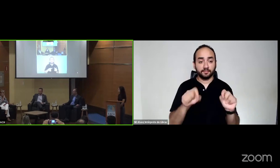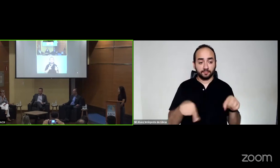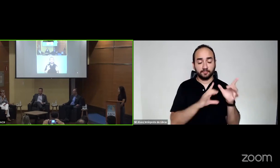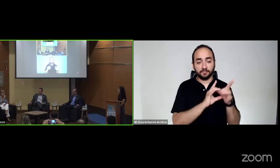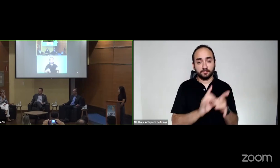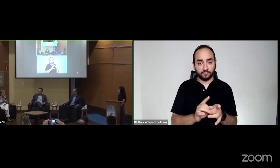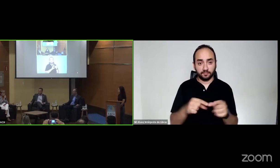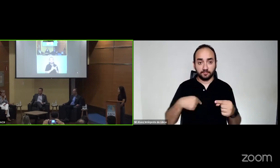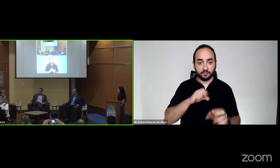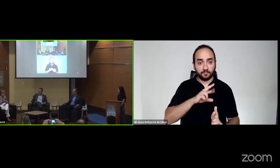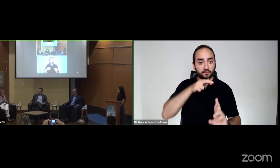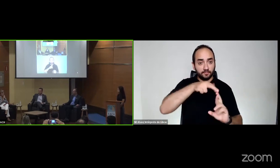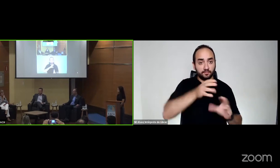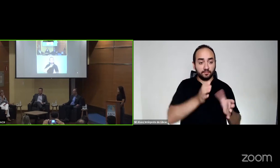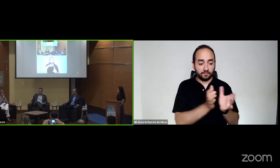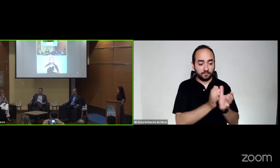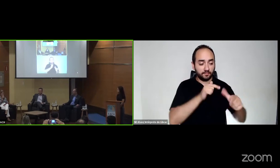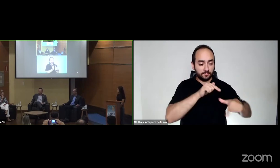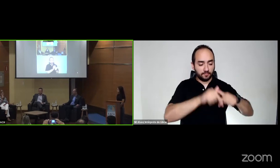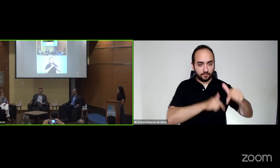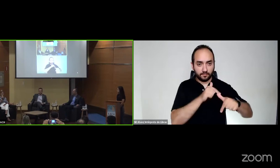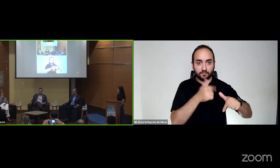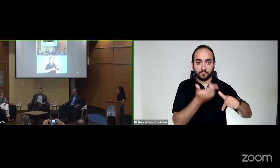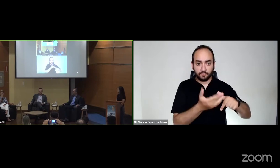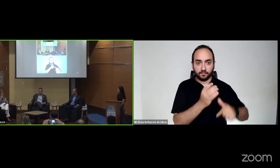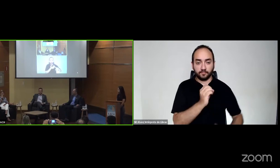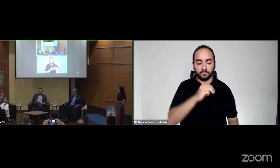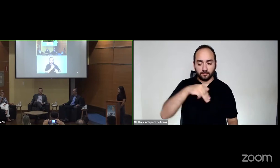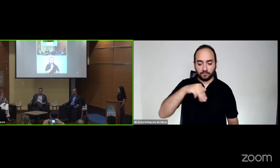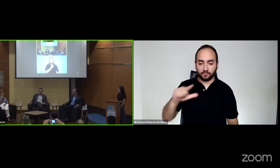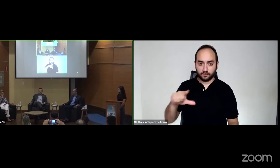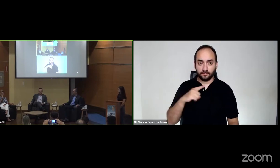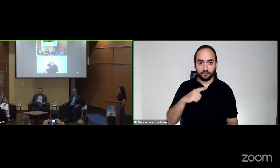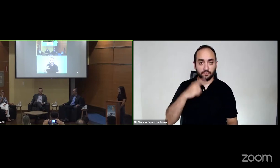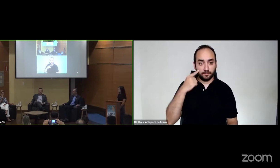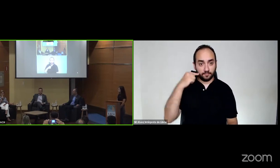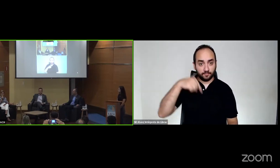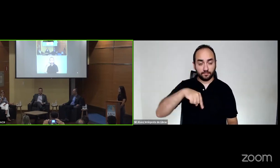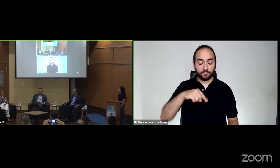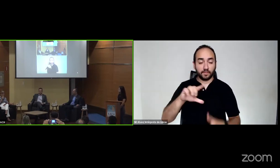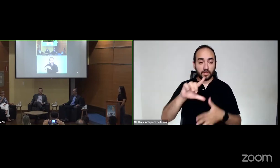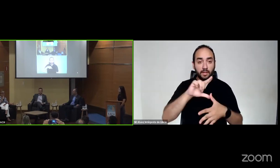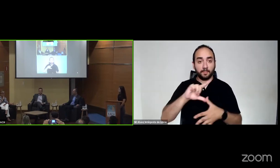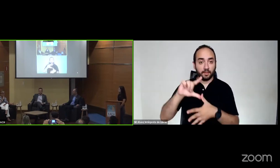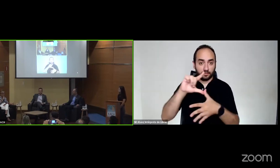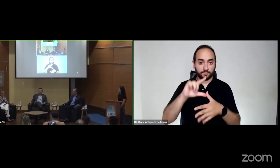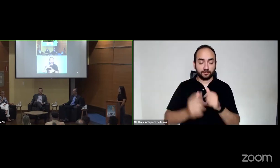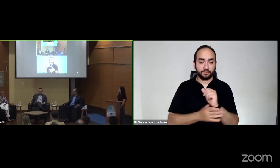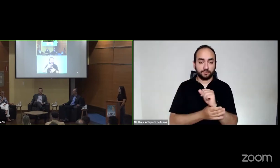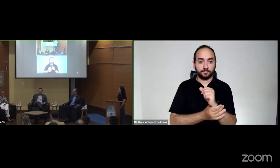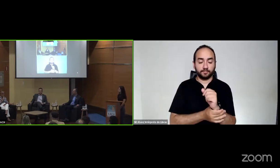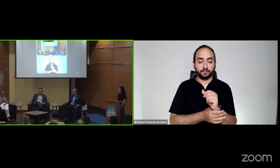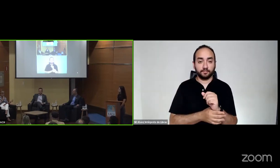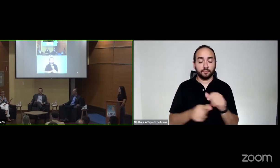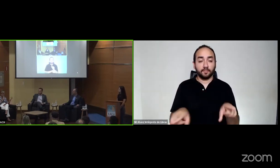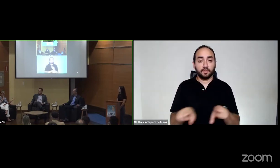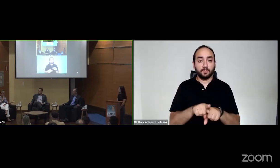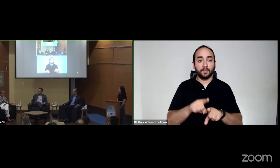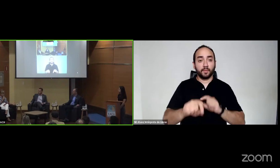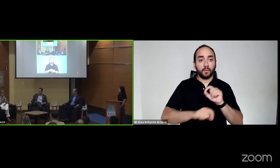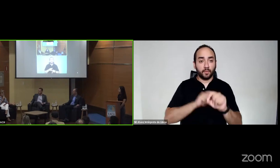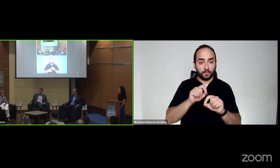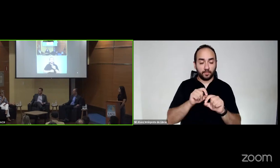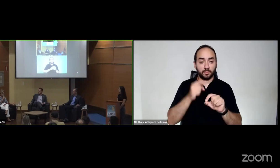represento o grupo de trabalho da Organização Mundial do Lazio aqui na América Latina, que é composto pelos